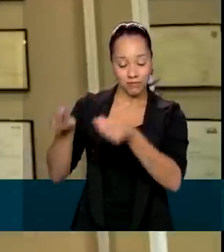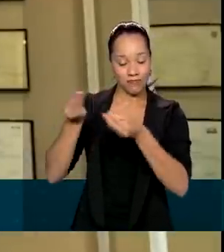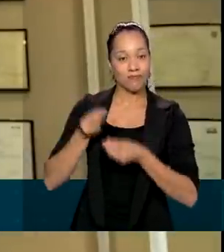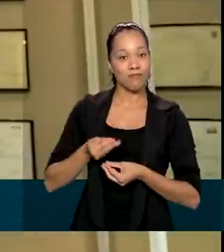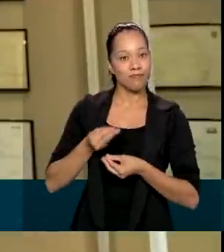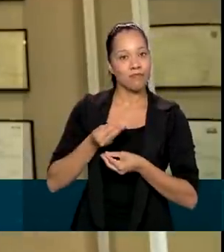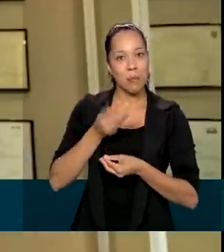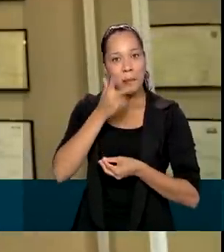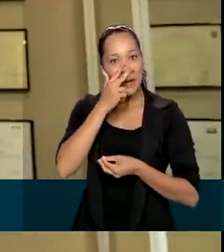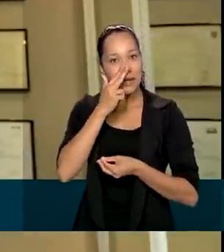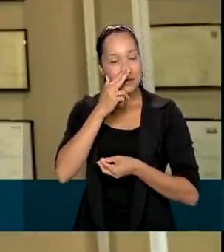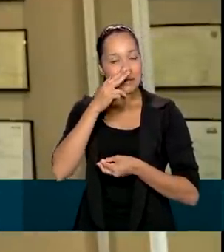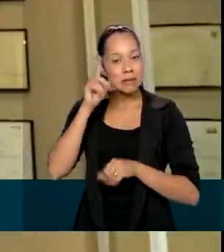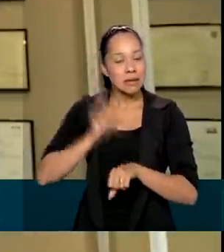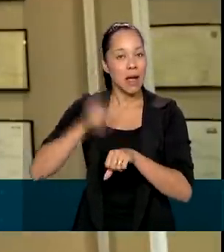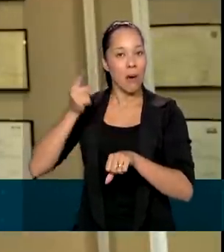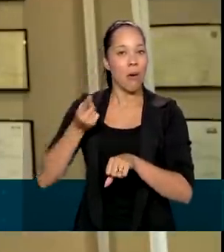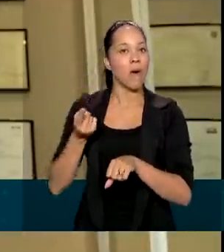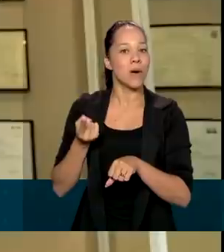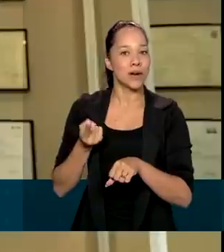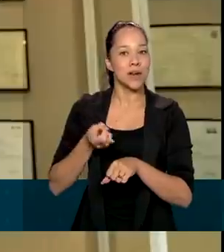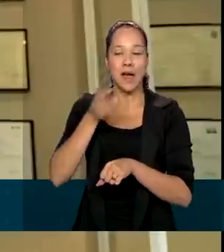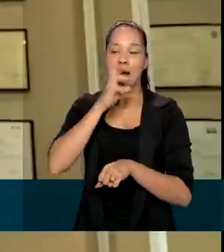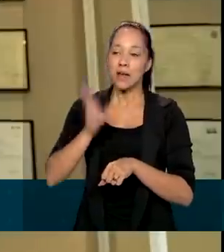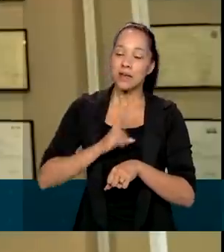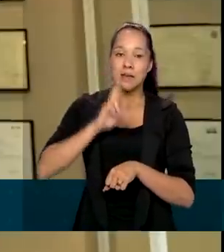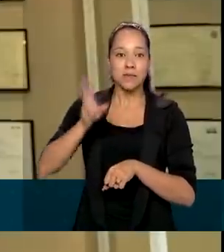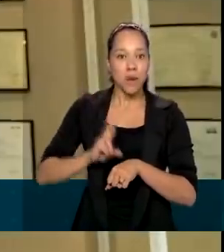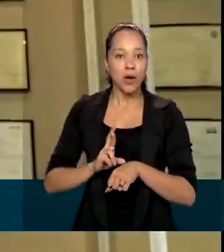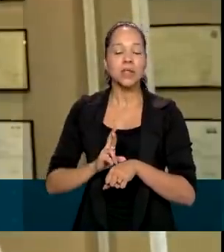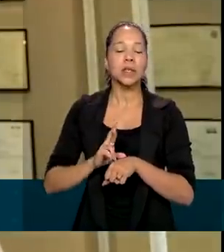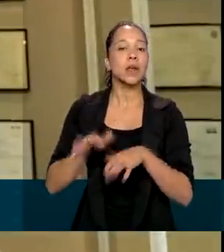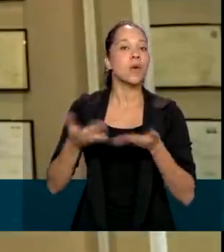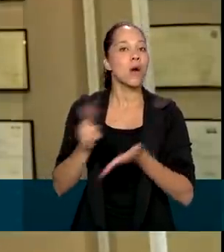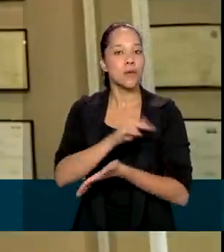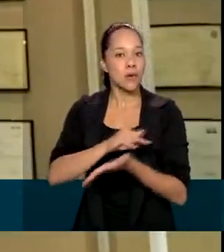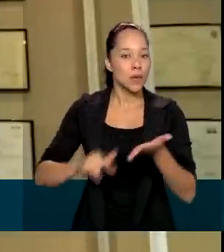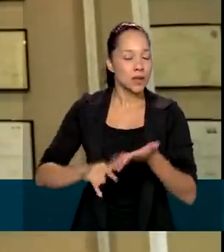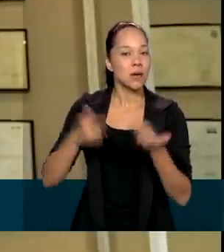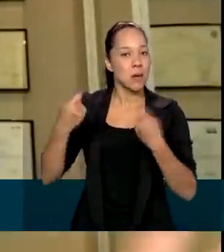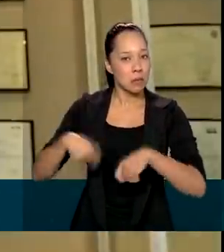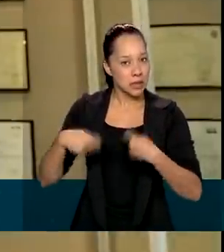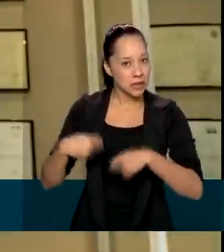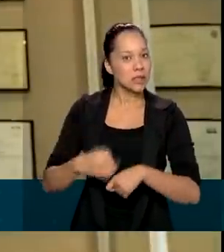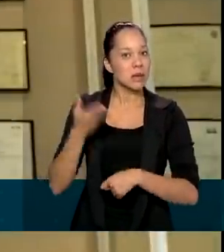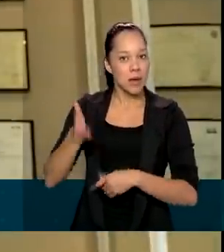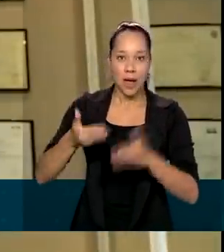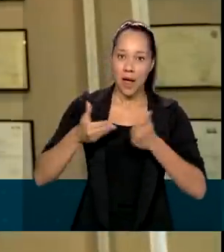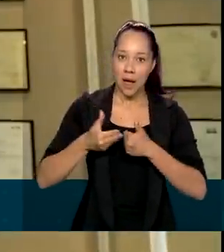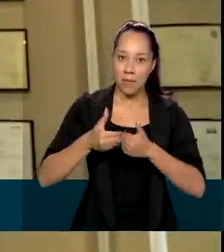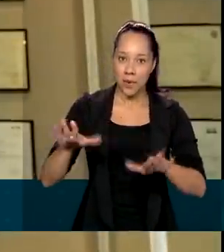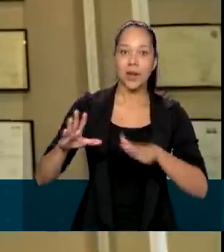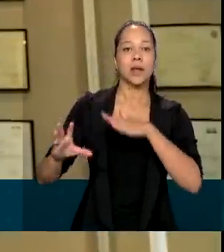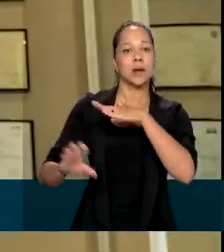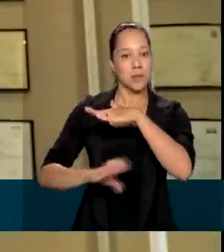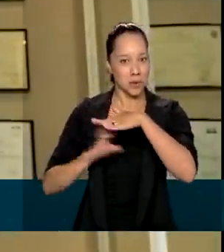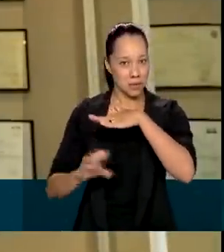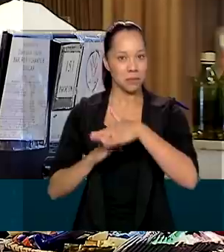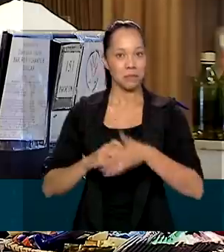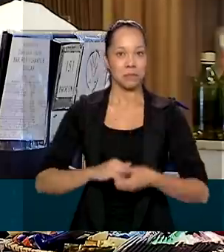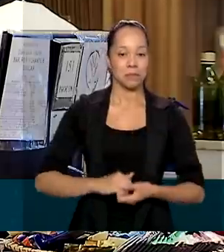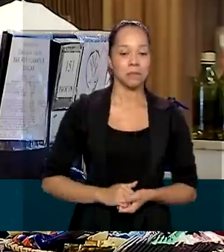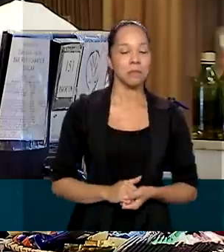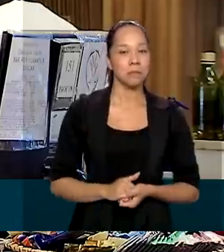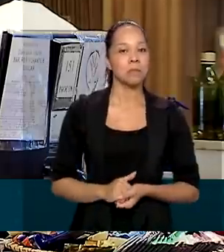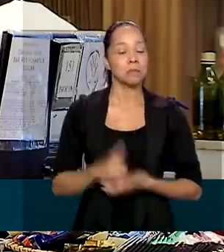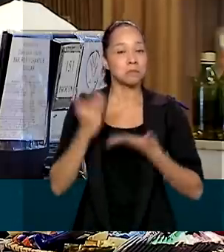quase que automática as respostas e a documentação necessária para a abertura do seu negócio.